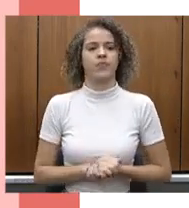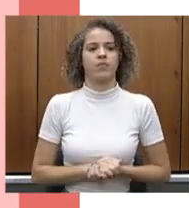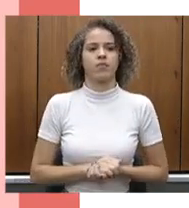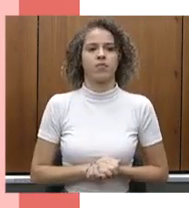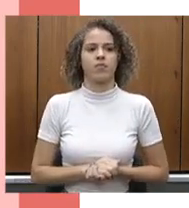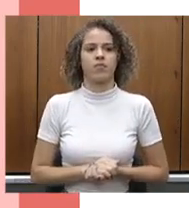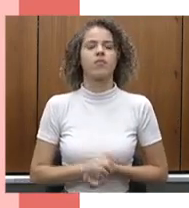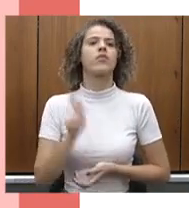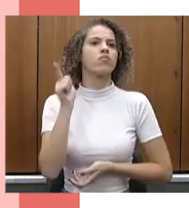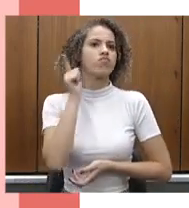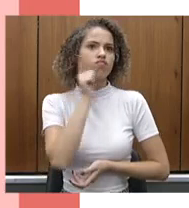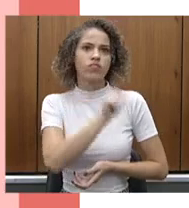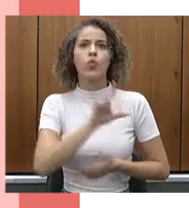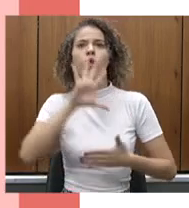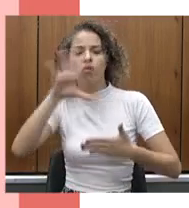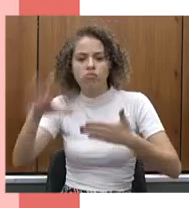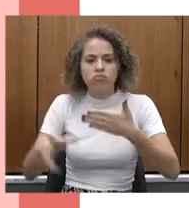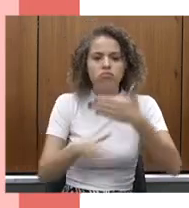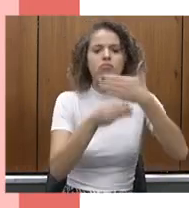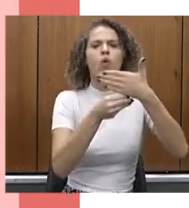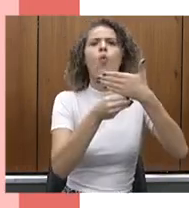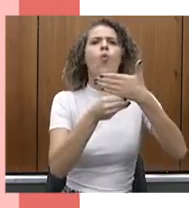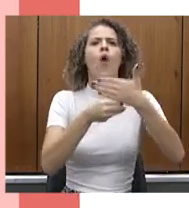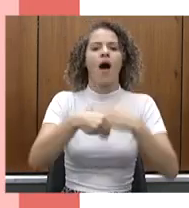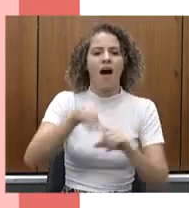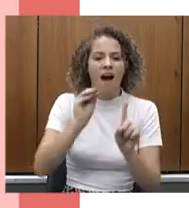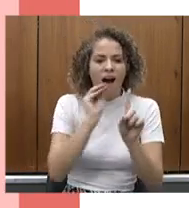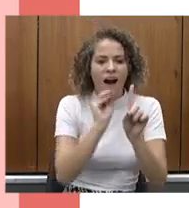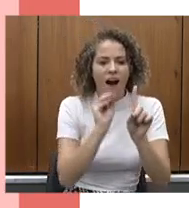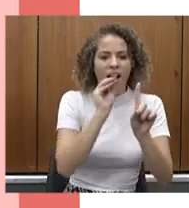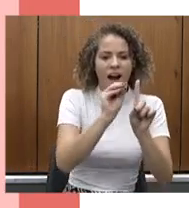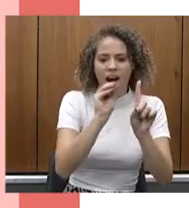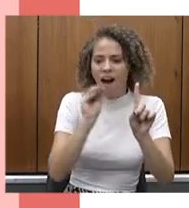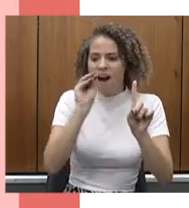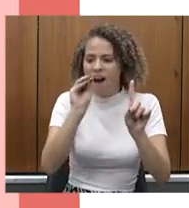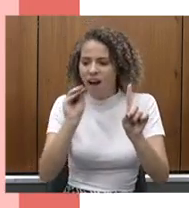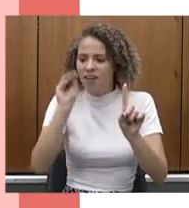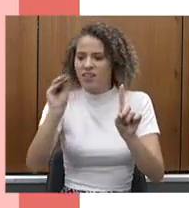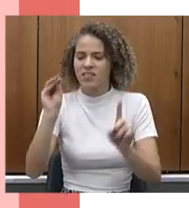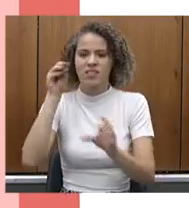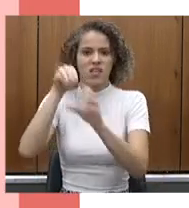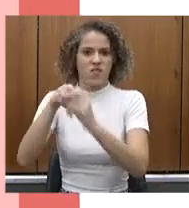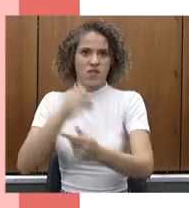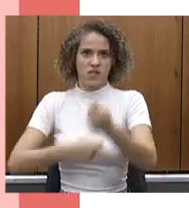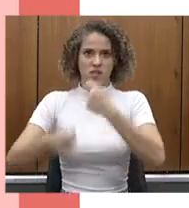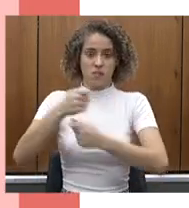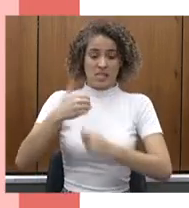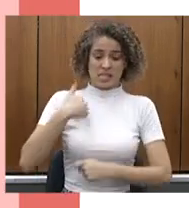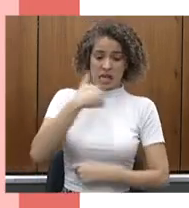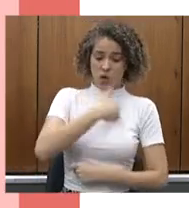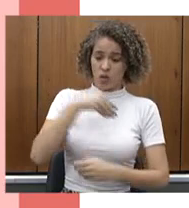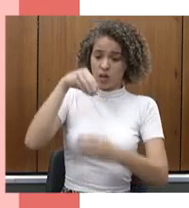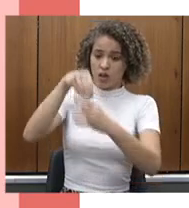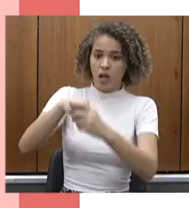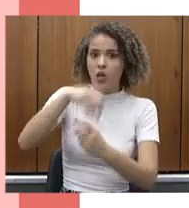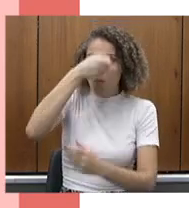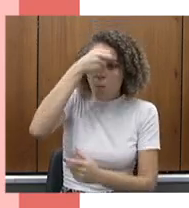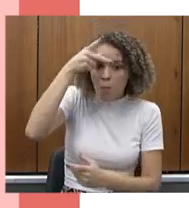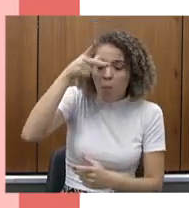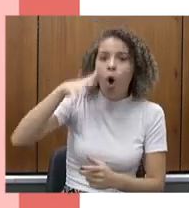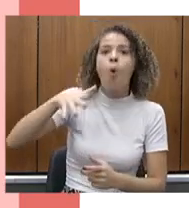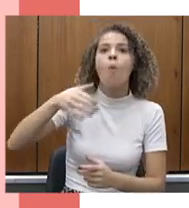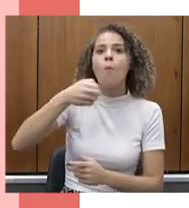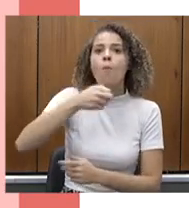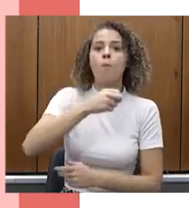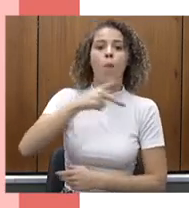acrescentar esse financeiro para a saúde pública. A nossa projeção